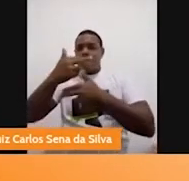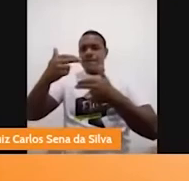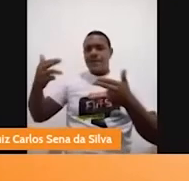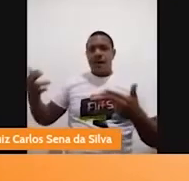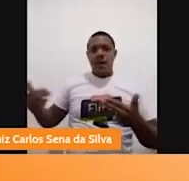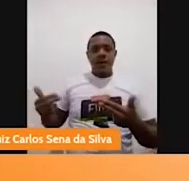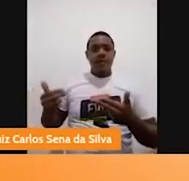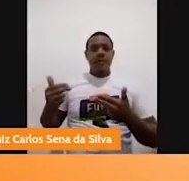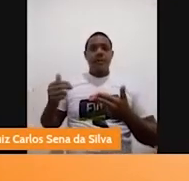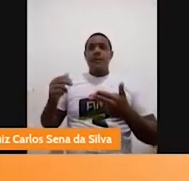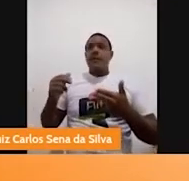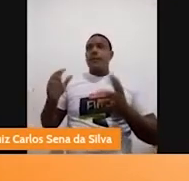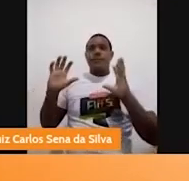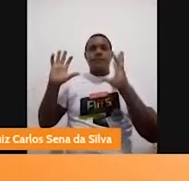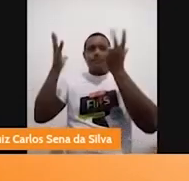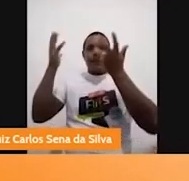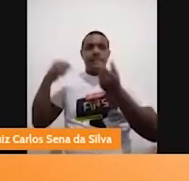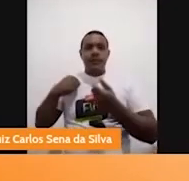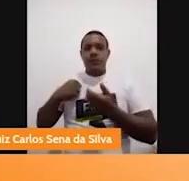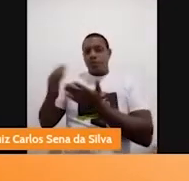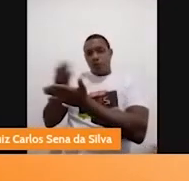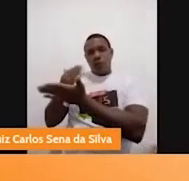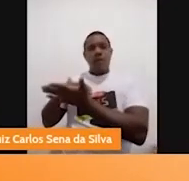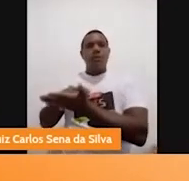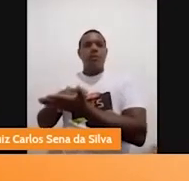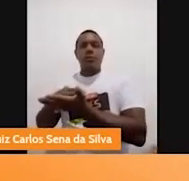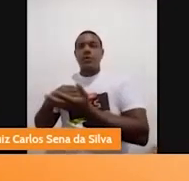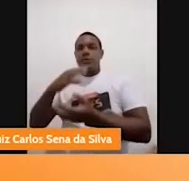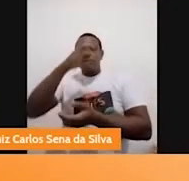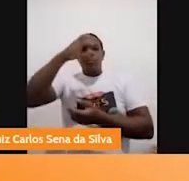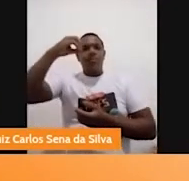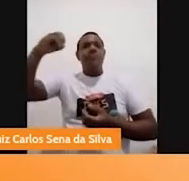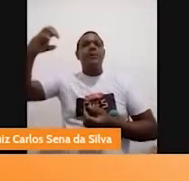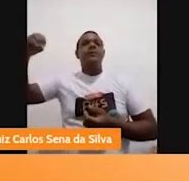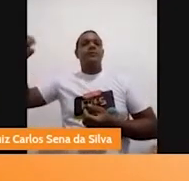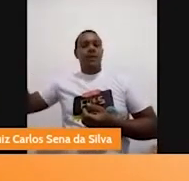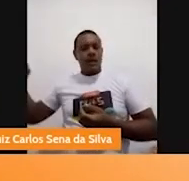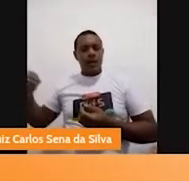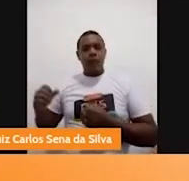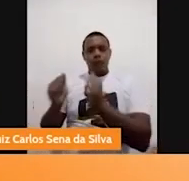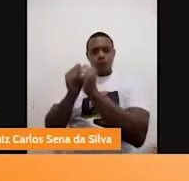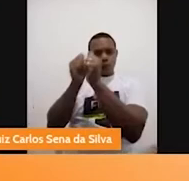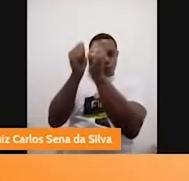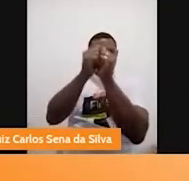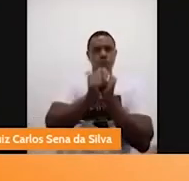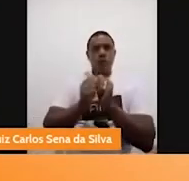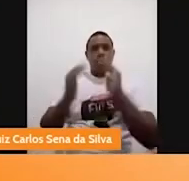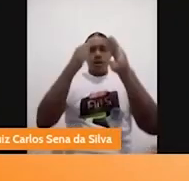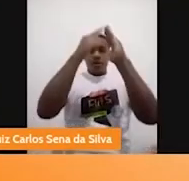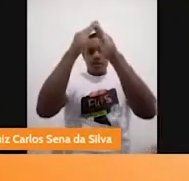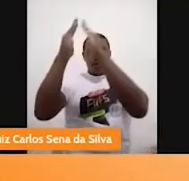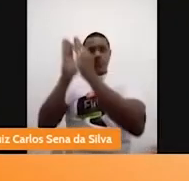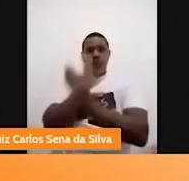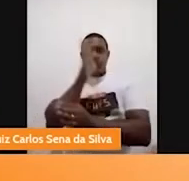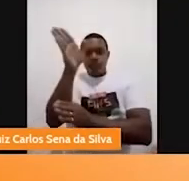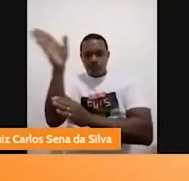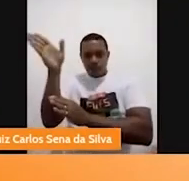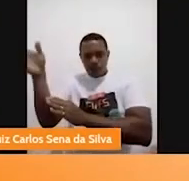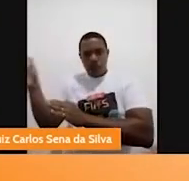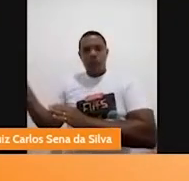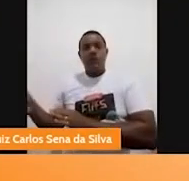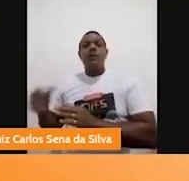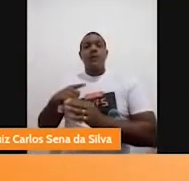Agora, a partir dessa flexibilização da pandemia, já posso ir a algumas escolas. E tenho feito isso. A gente vai cumprindo todos os